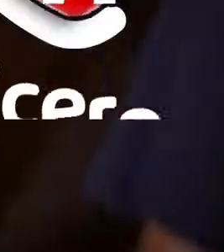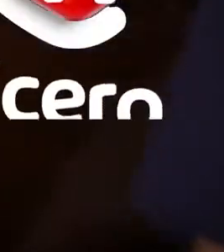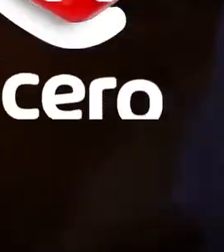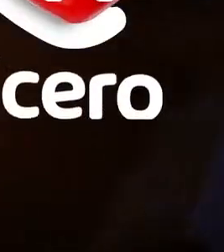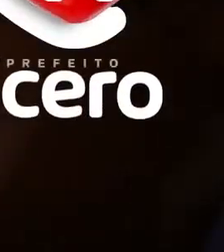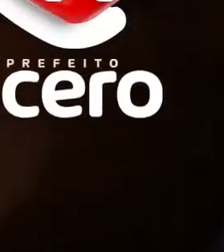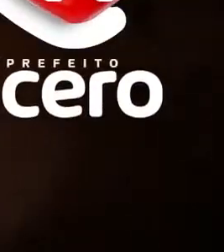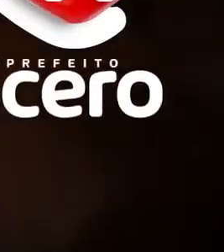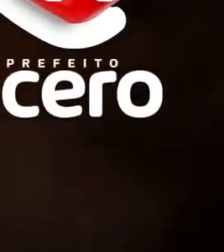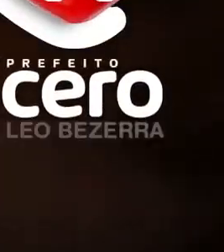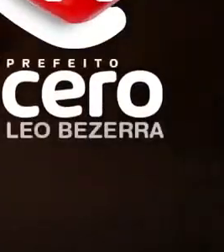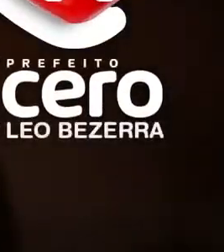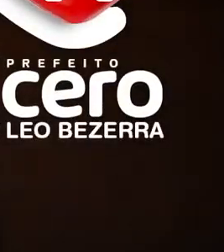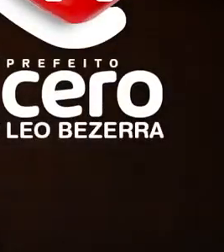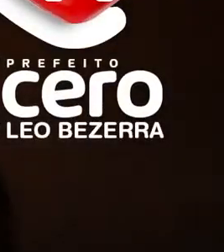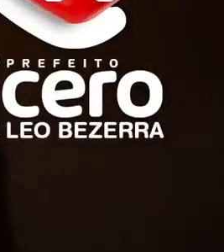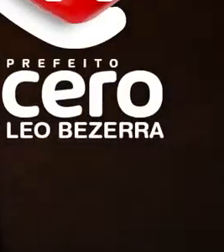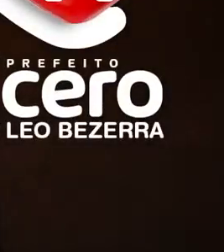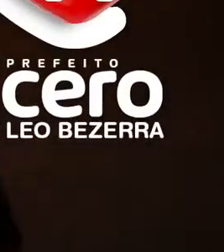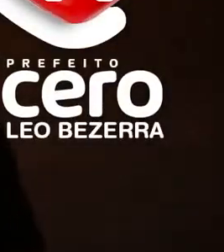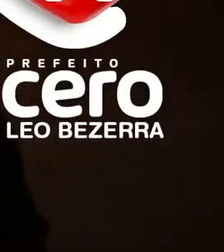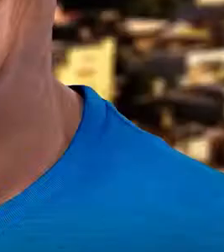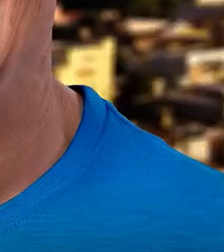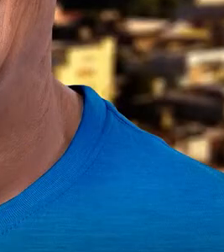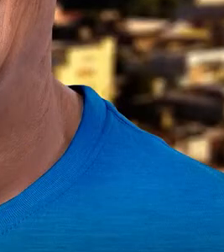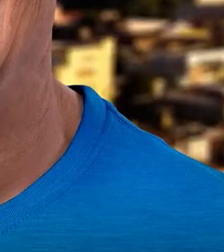A gente pensou de não ser prefeito! Eu vou falar! E aí Bina